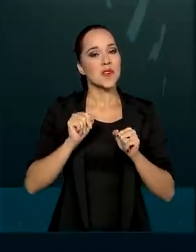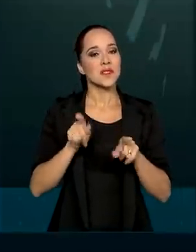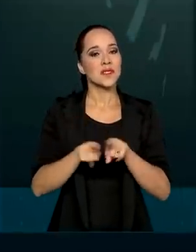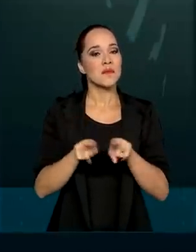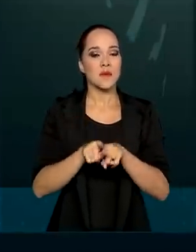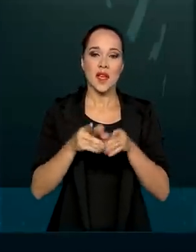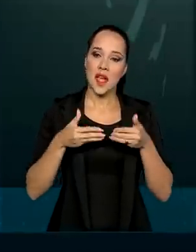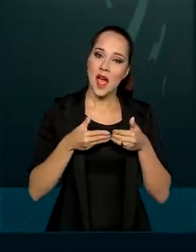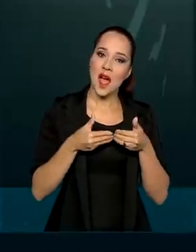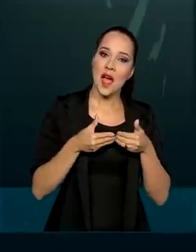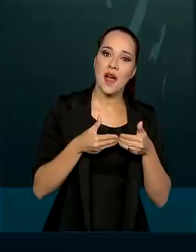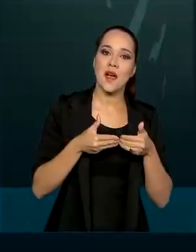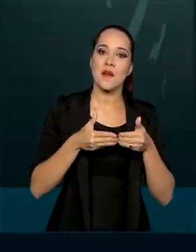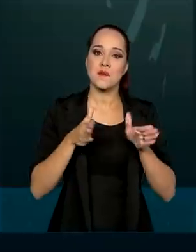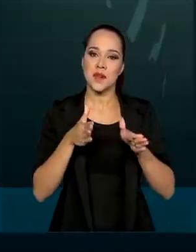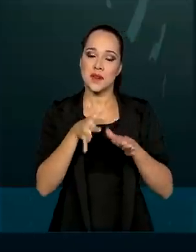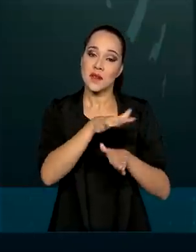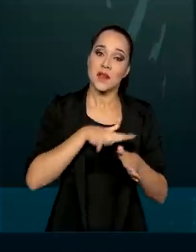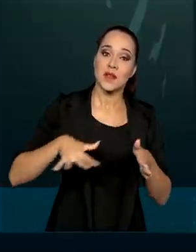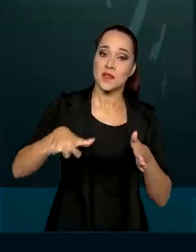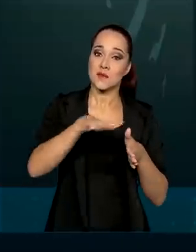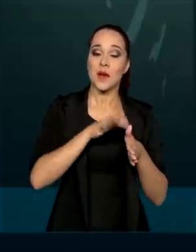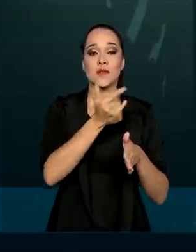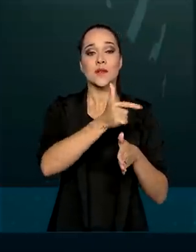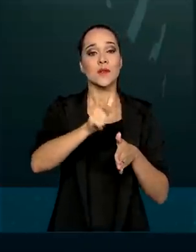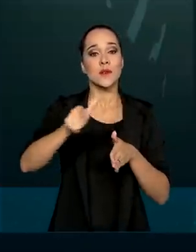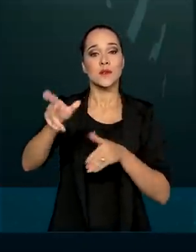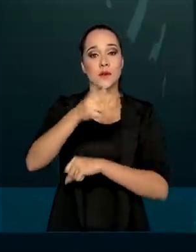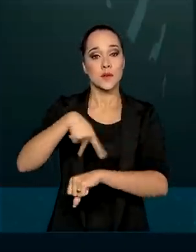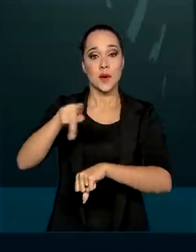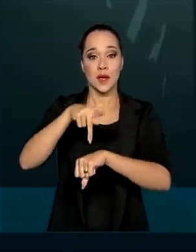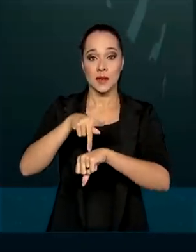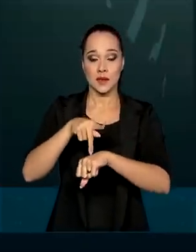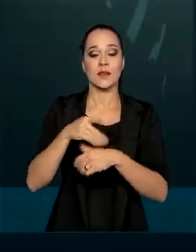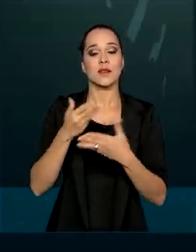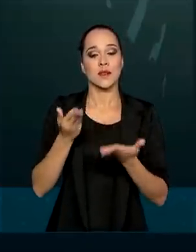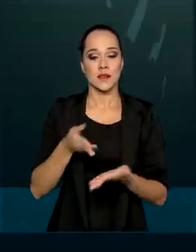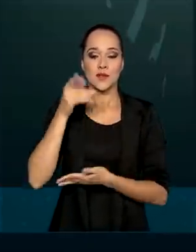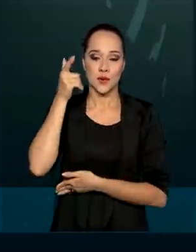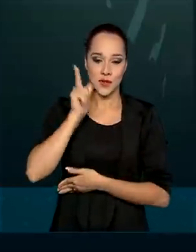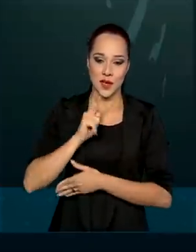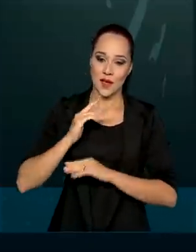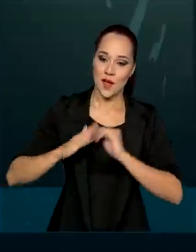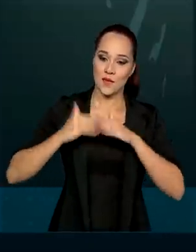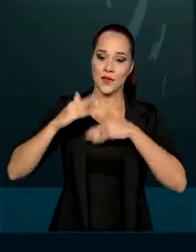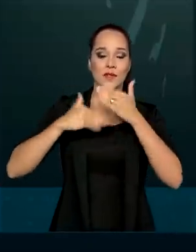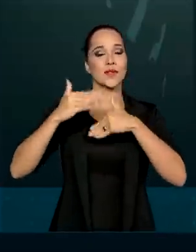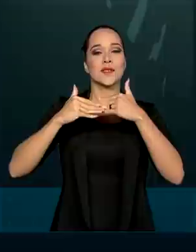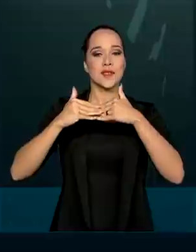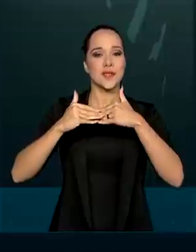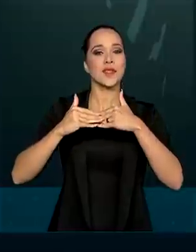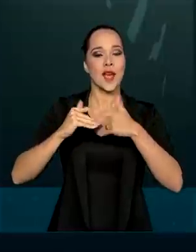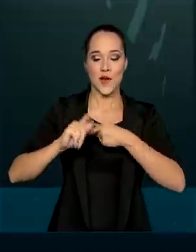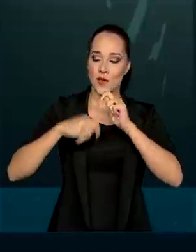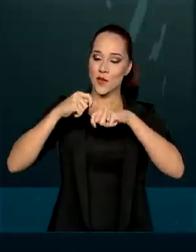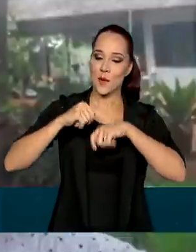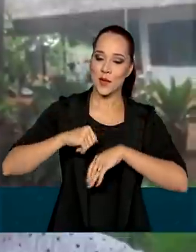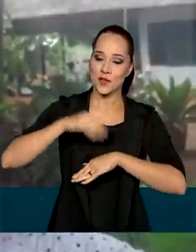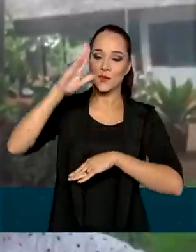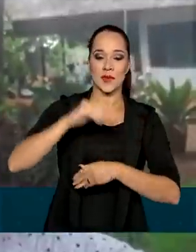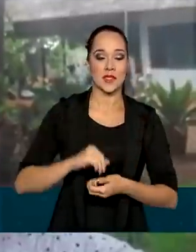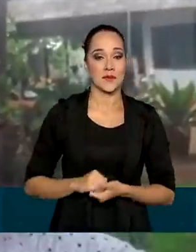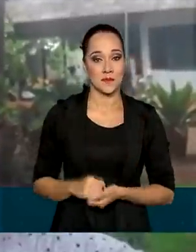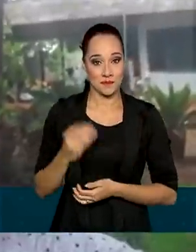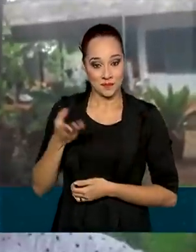frentes e espaços em outros países, para que com isso a gente possa avançar e crescer economicamente cada vez mais.